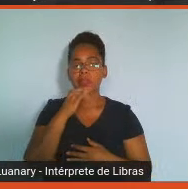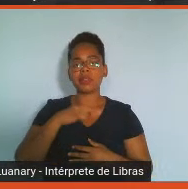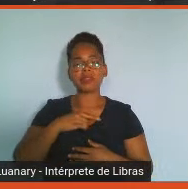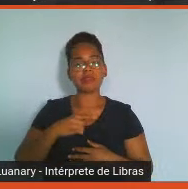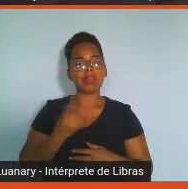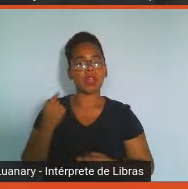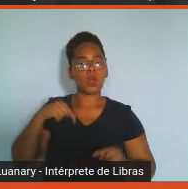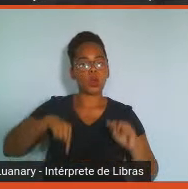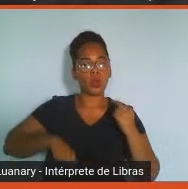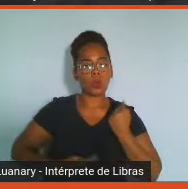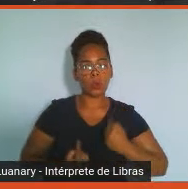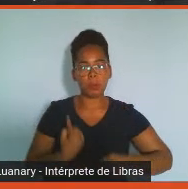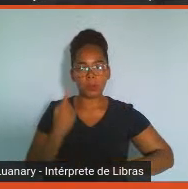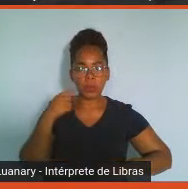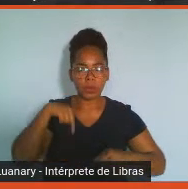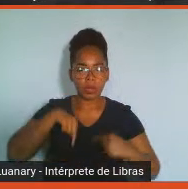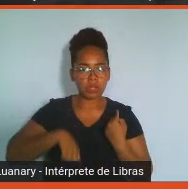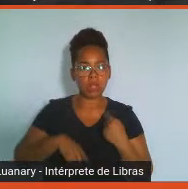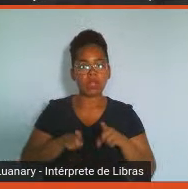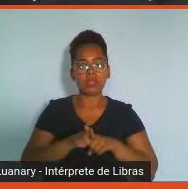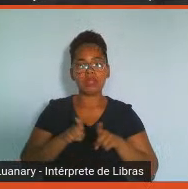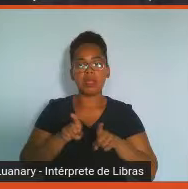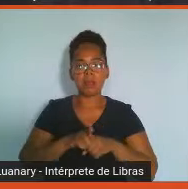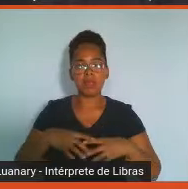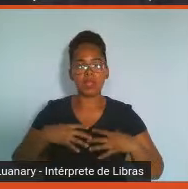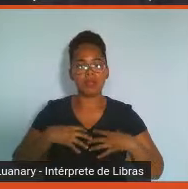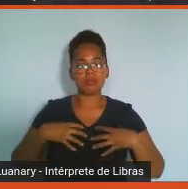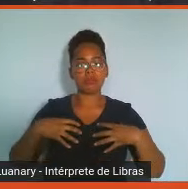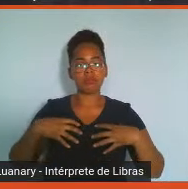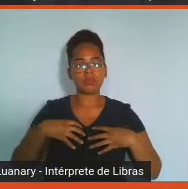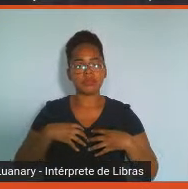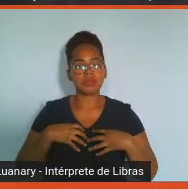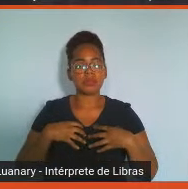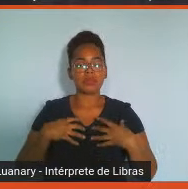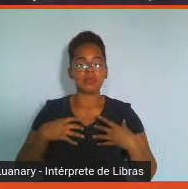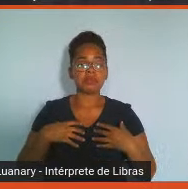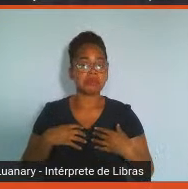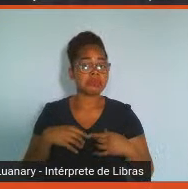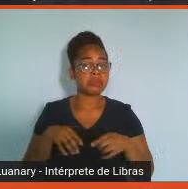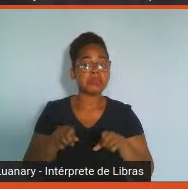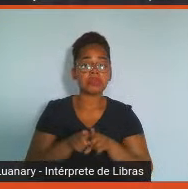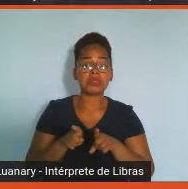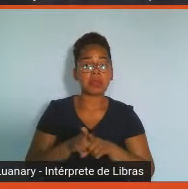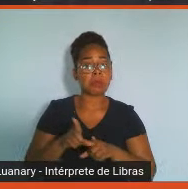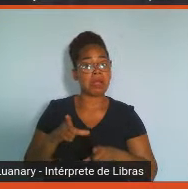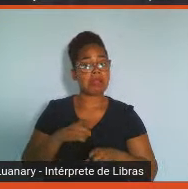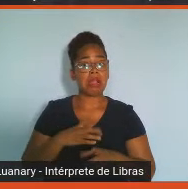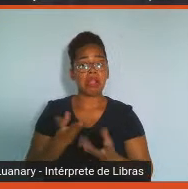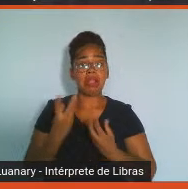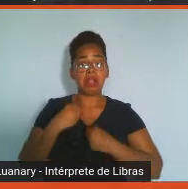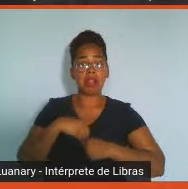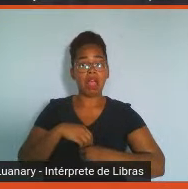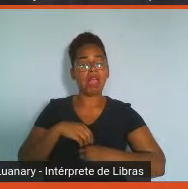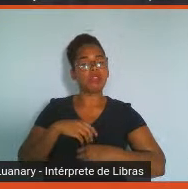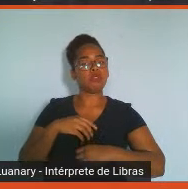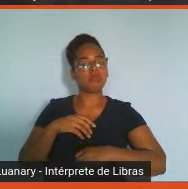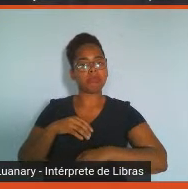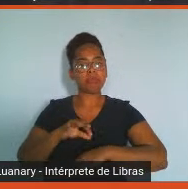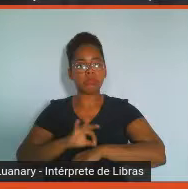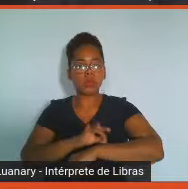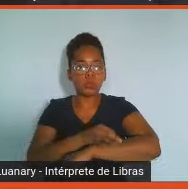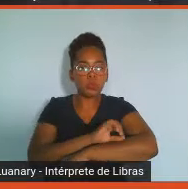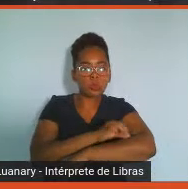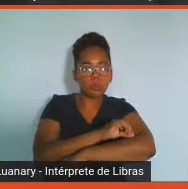temos modificação cardiorrespiratória, estímulos com relação aos músculos, o corpo acaba virando um